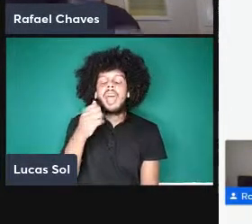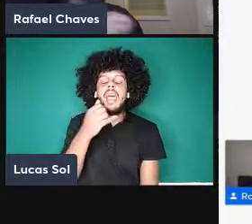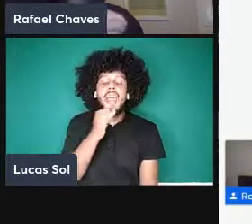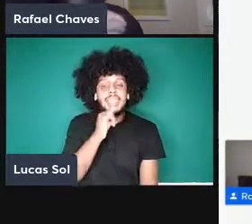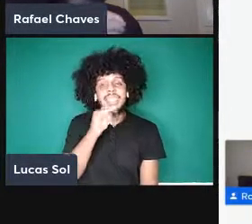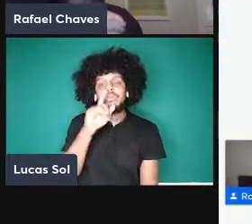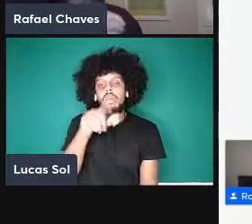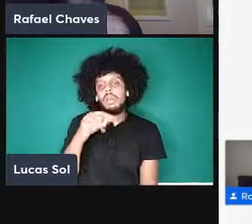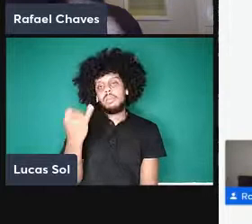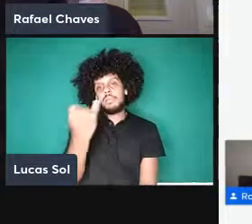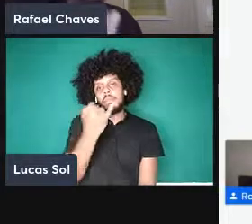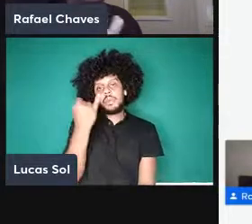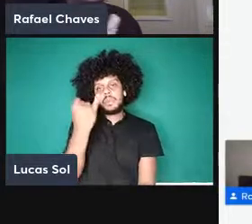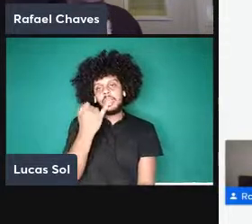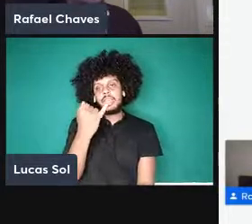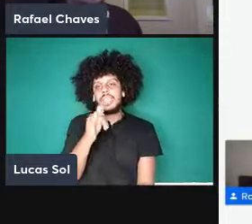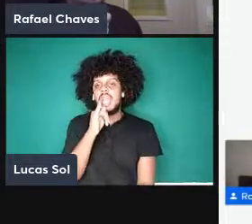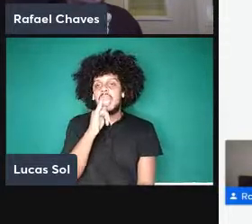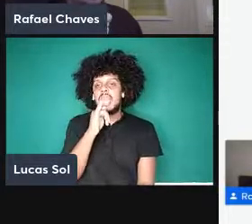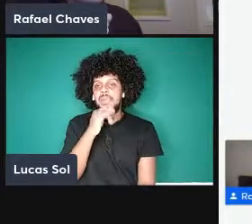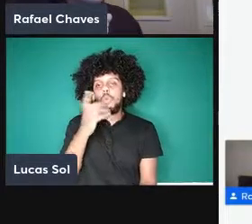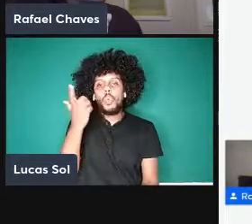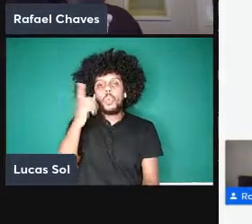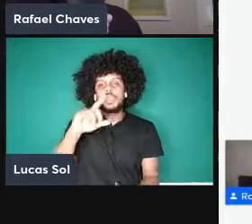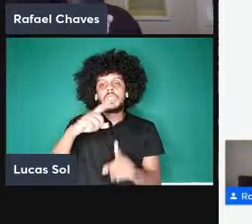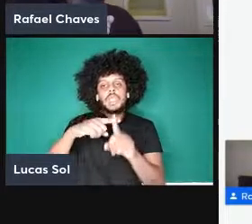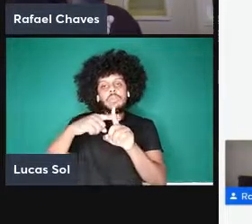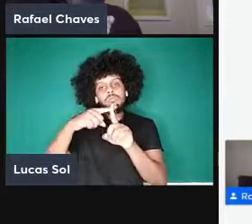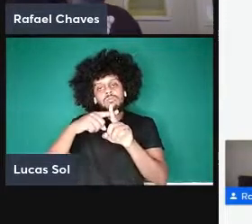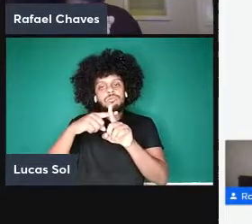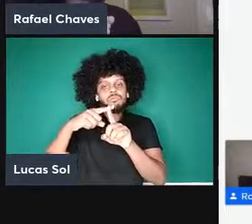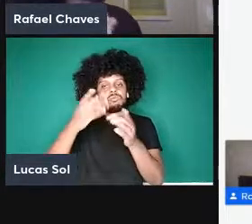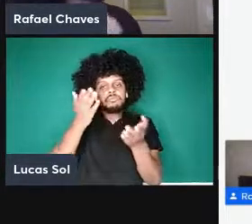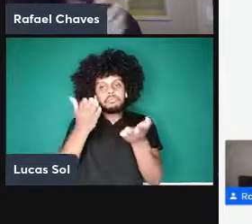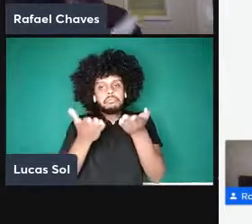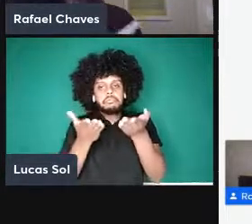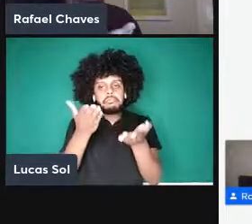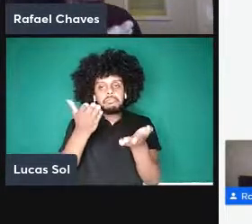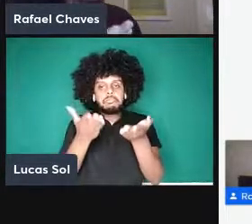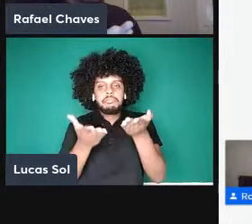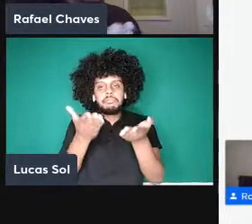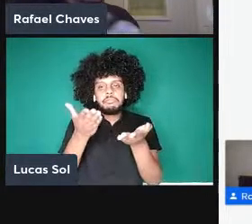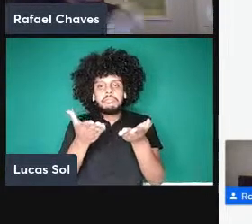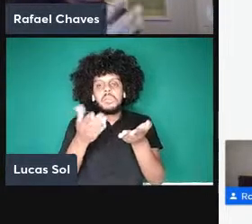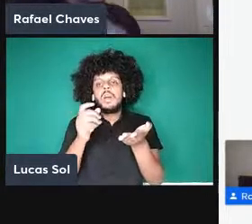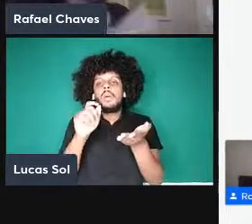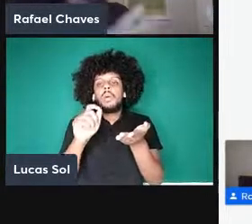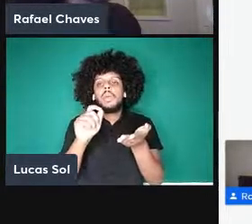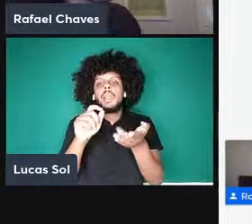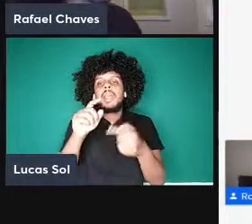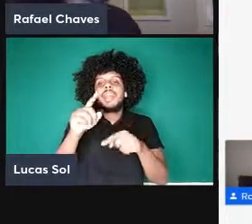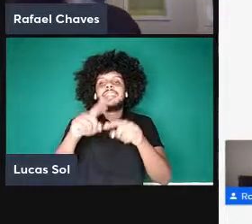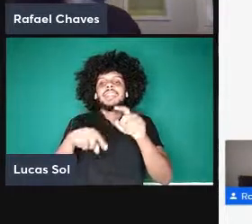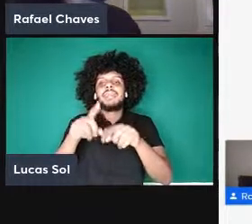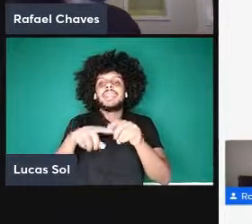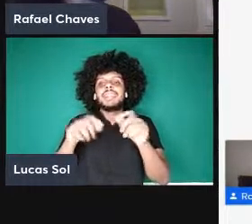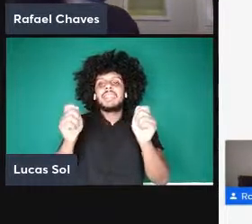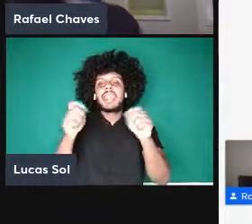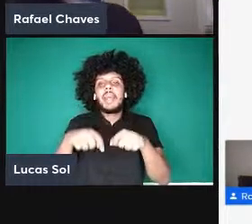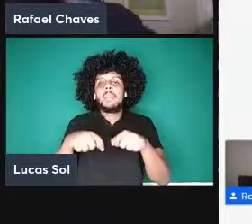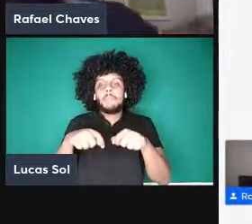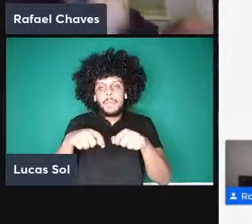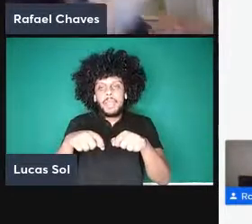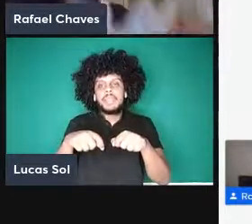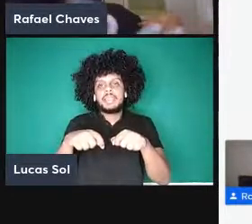para a calibração de dispositivos quânticos então por exemplo um computador